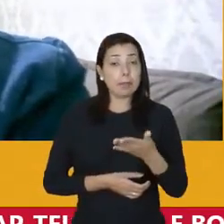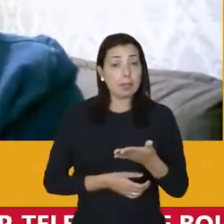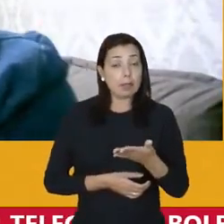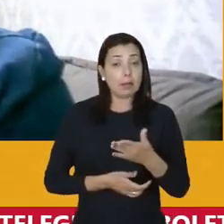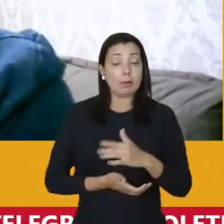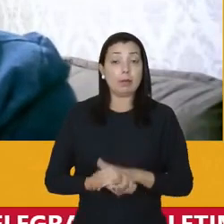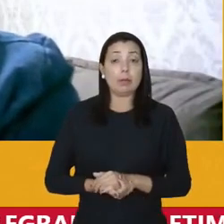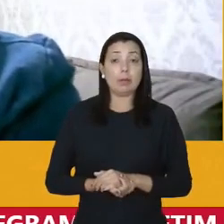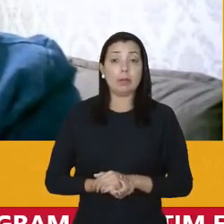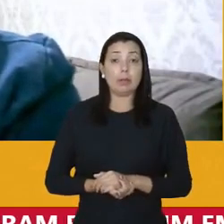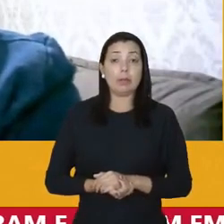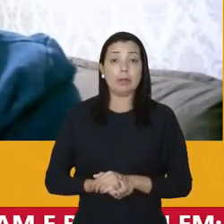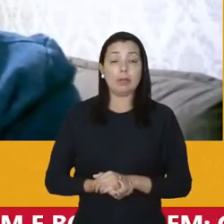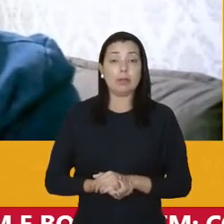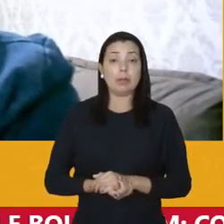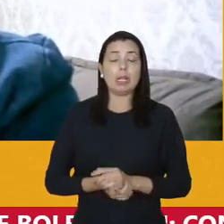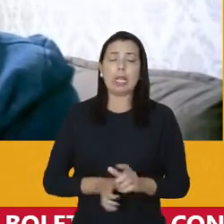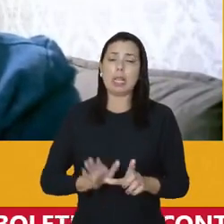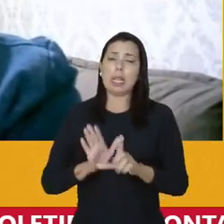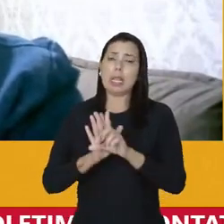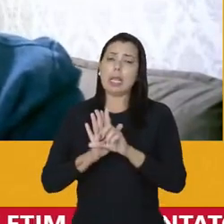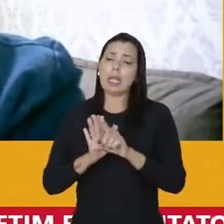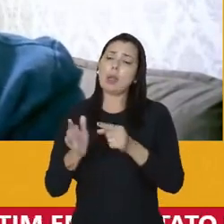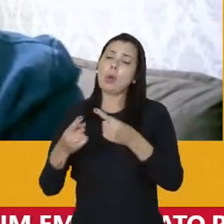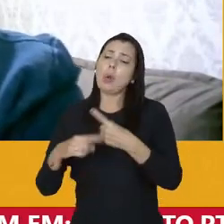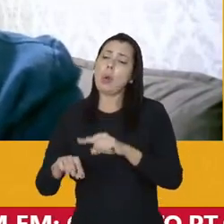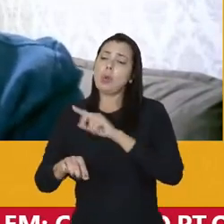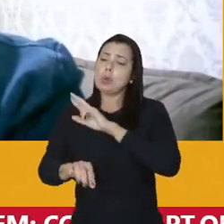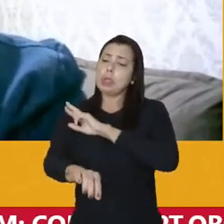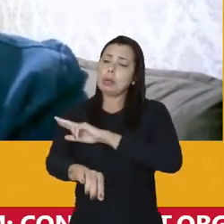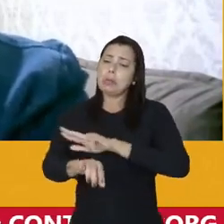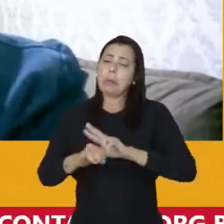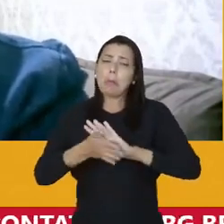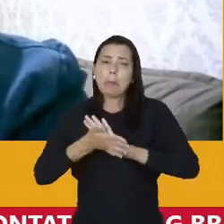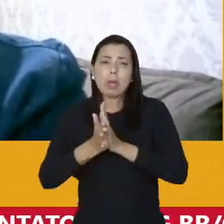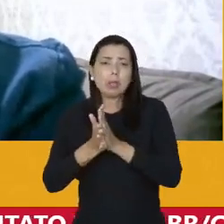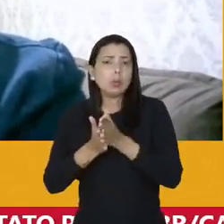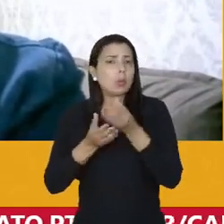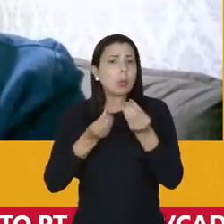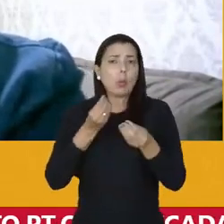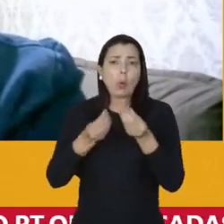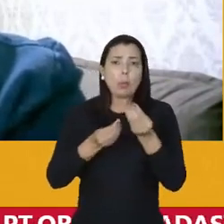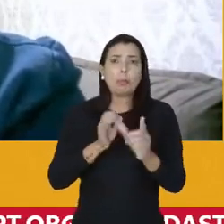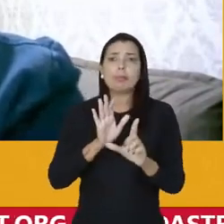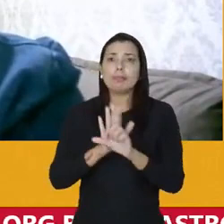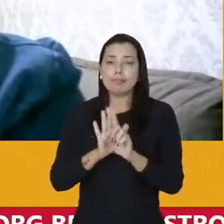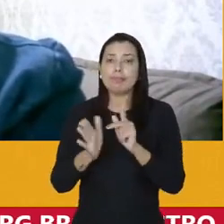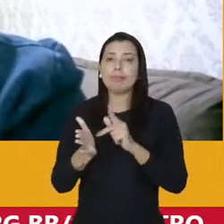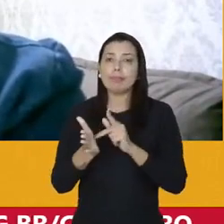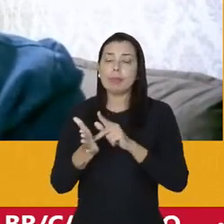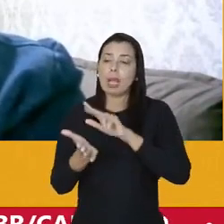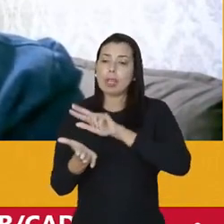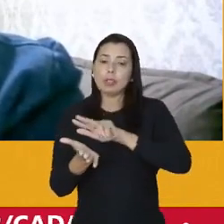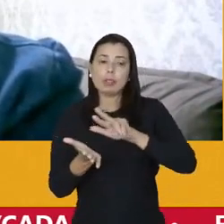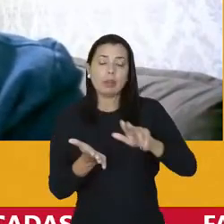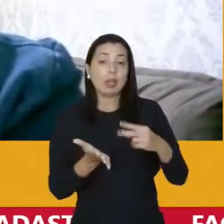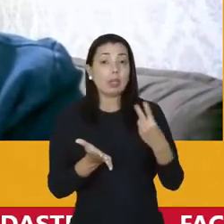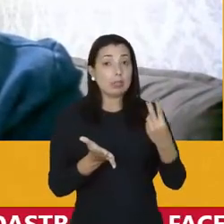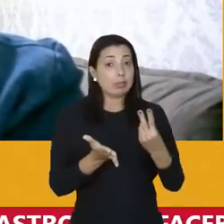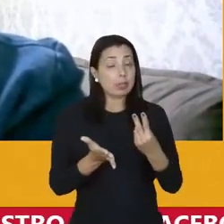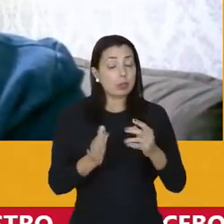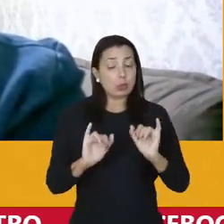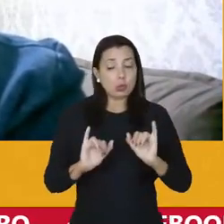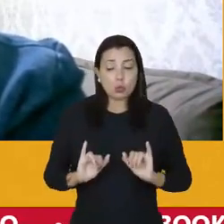leis antirracistas. Essas leis, na verdade, a grande maioria das vezes, elas